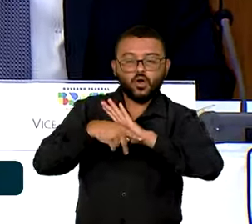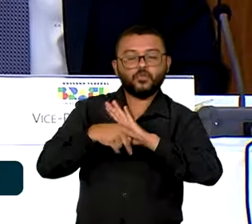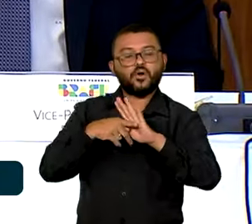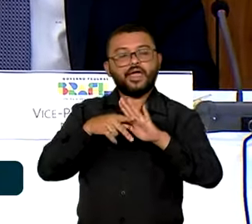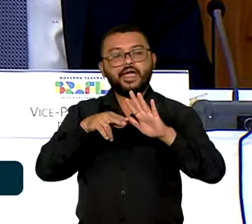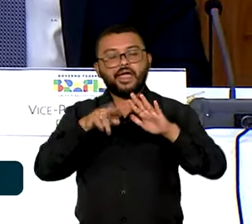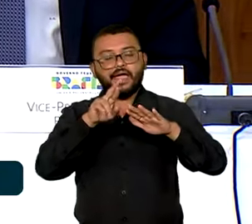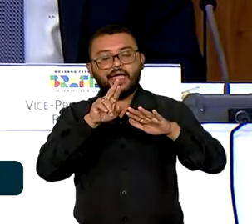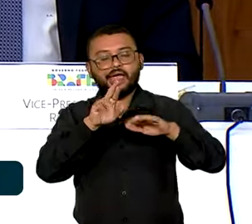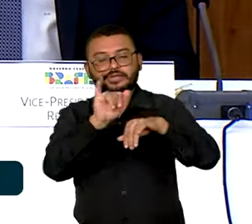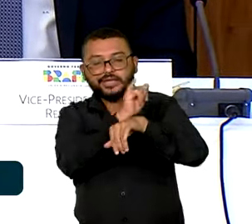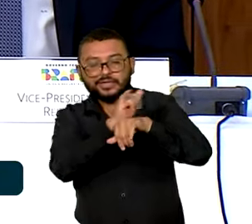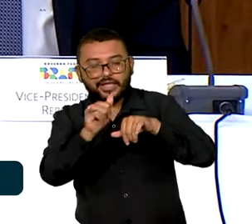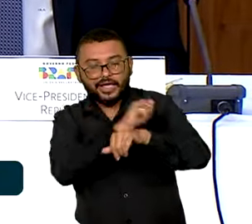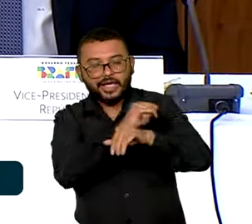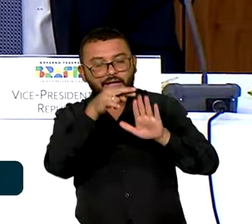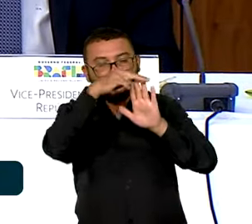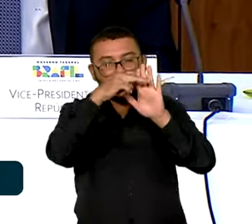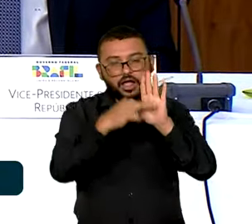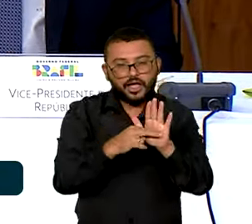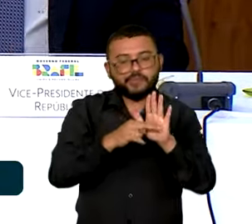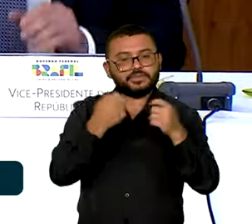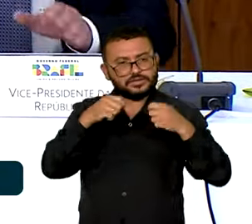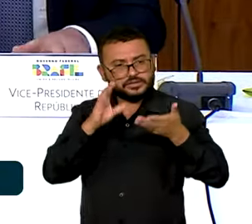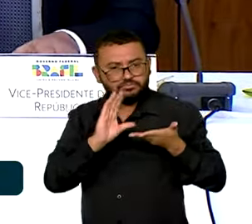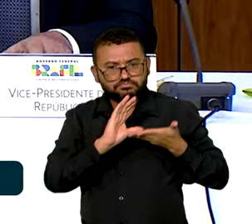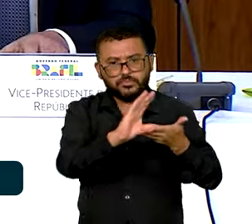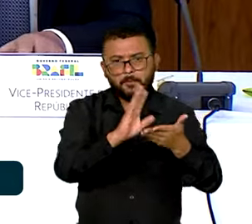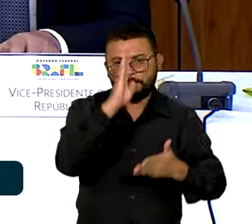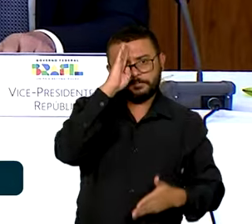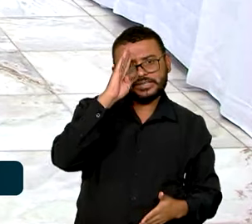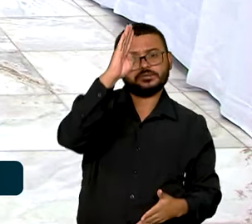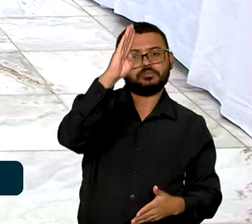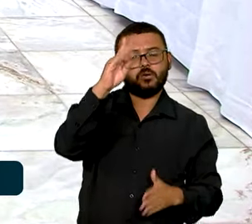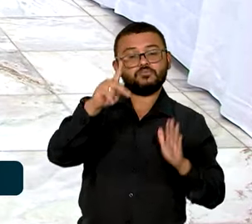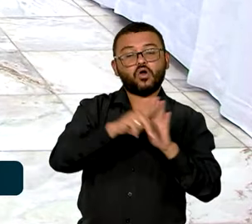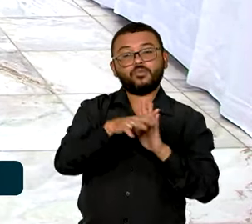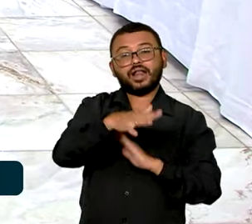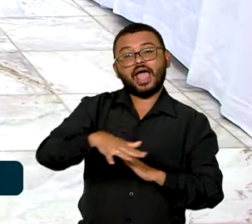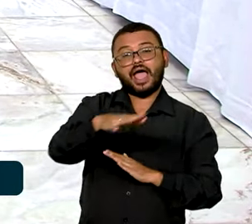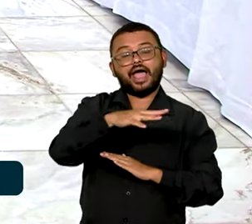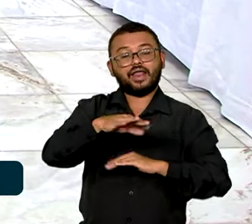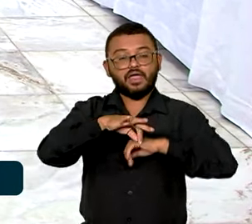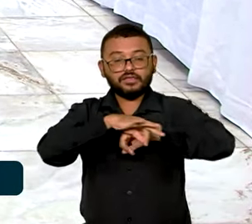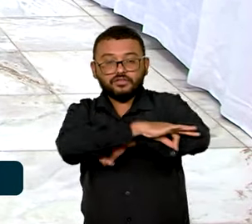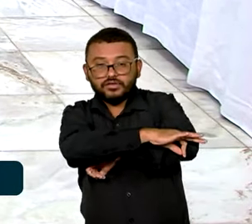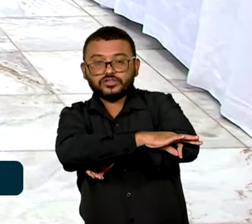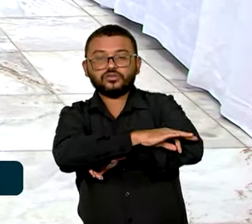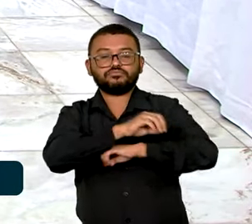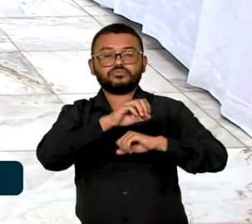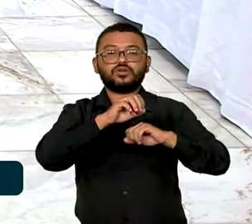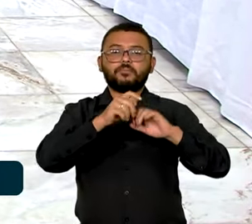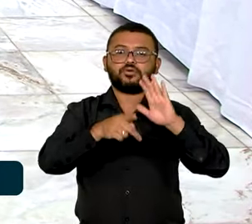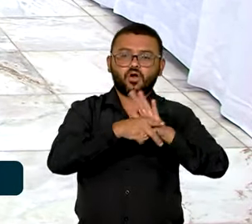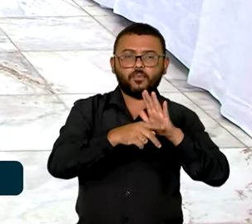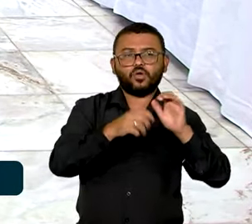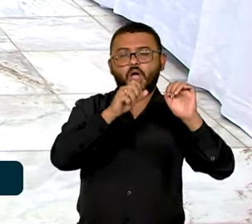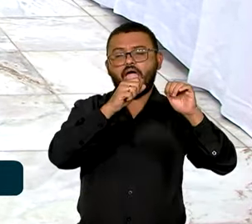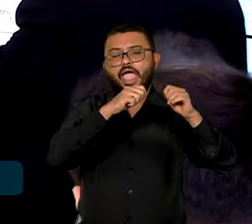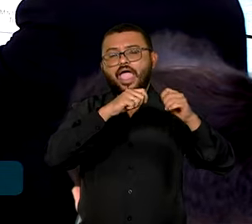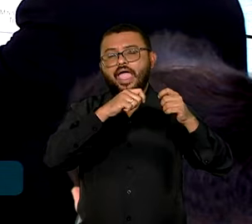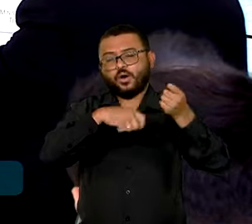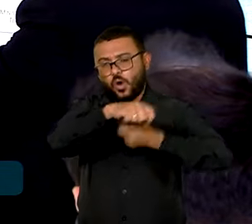critérios para projetos de investimento considerados prioritários na área de infraestrutura ou de produção econômica